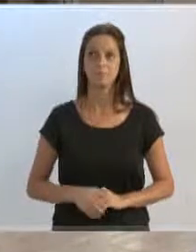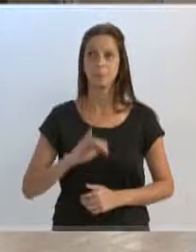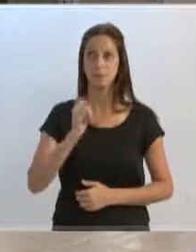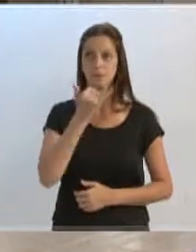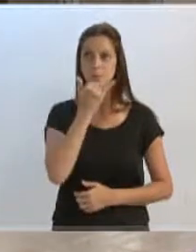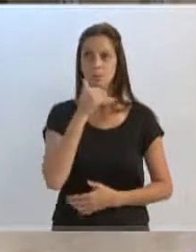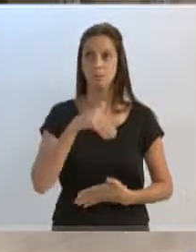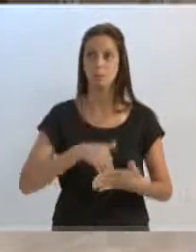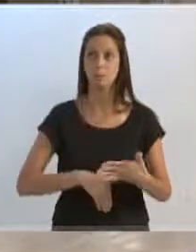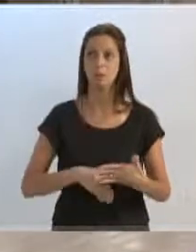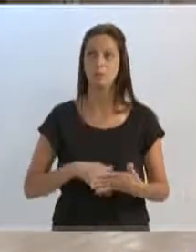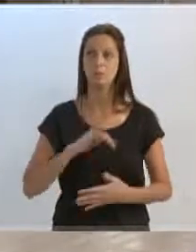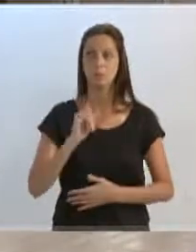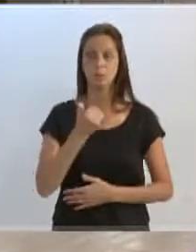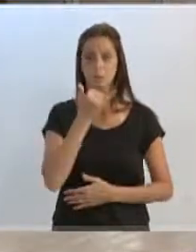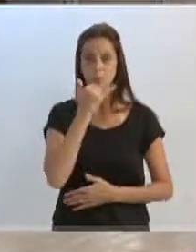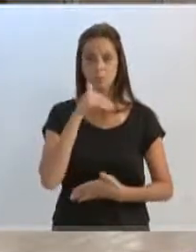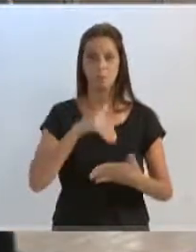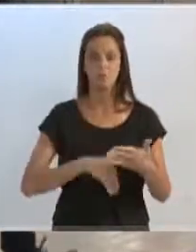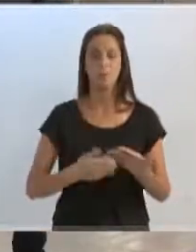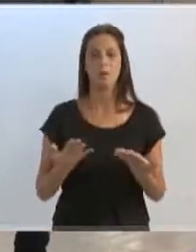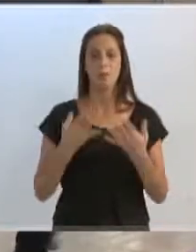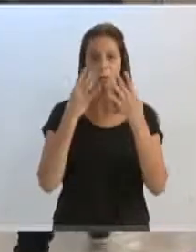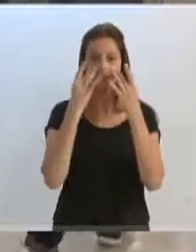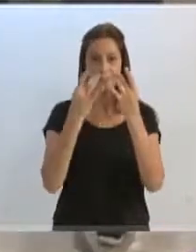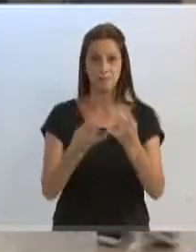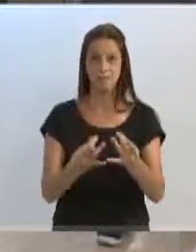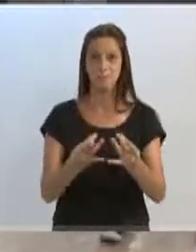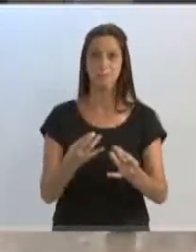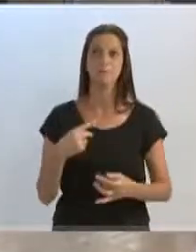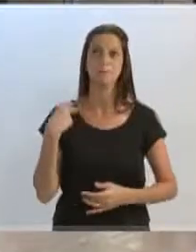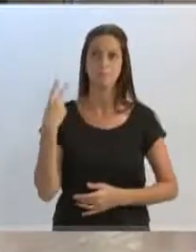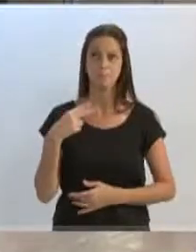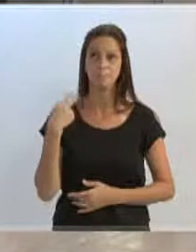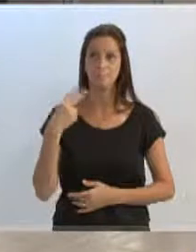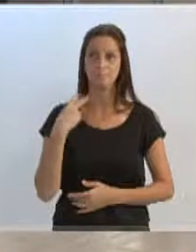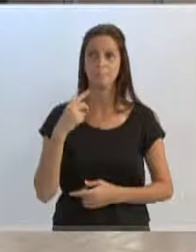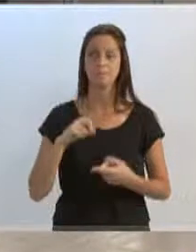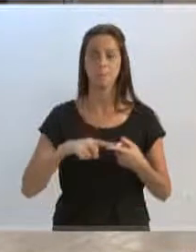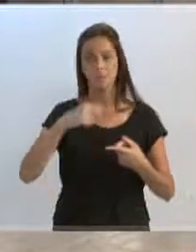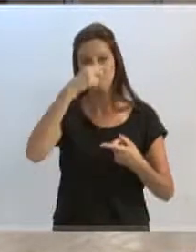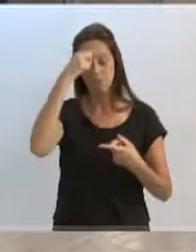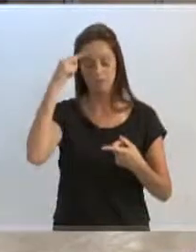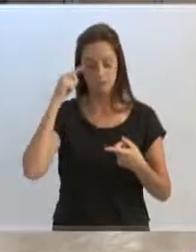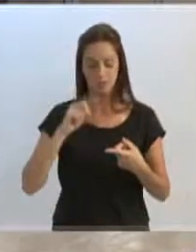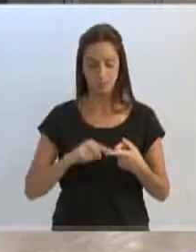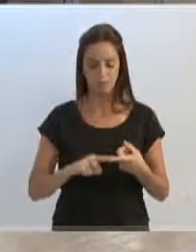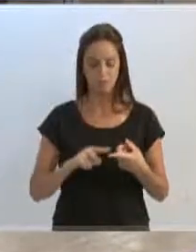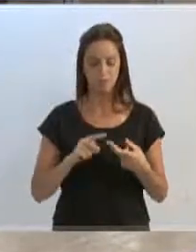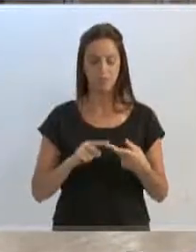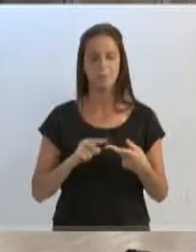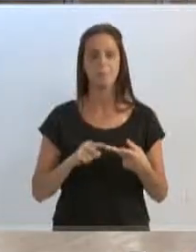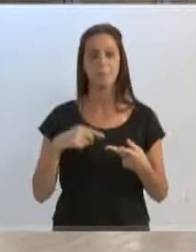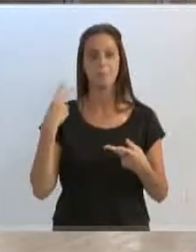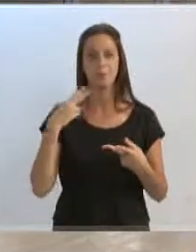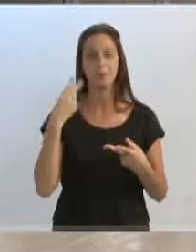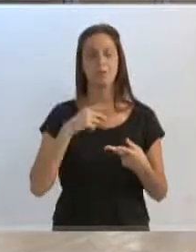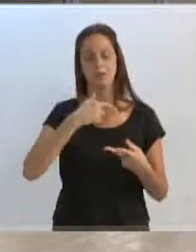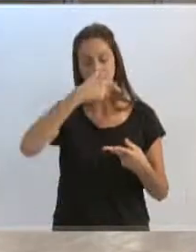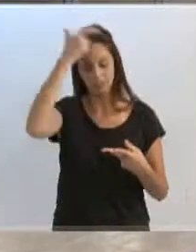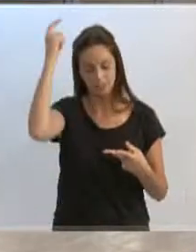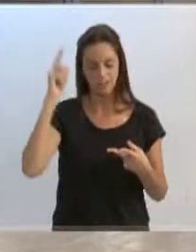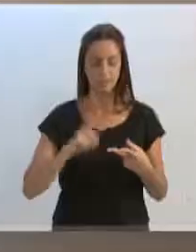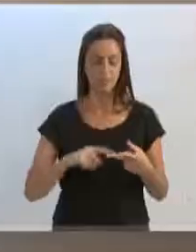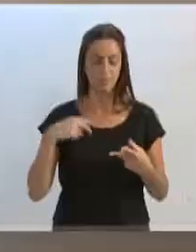Justificativa de voto. Em justificativa de voto, vamos ouvir o vereador Marcos da Rosa, também inscrito o vereador Adriano Pereira,